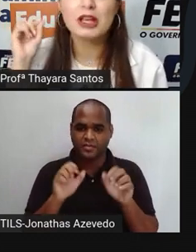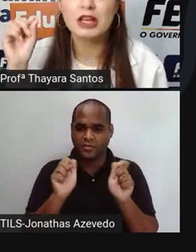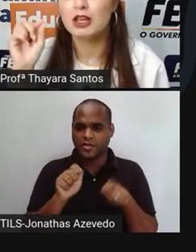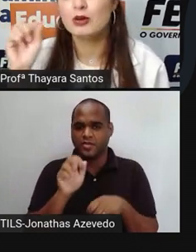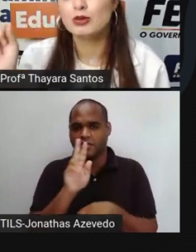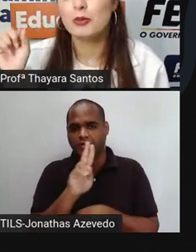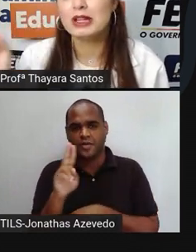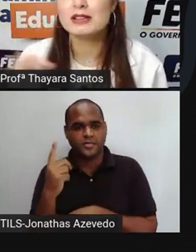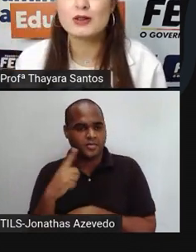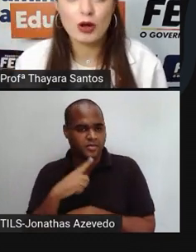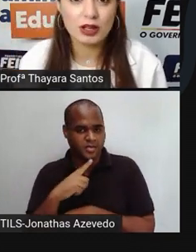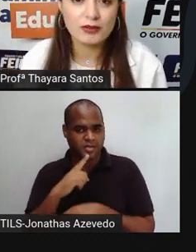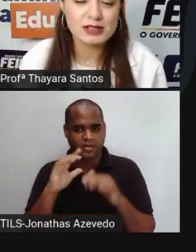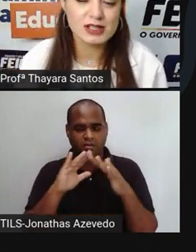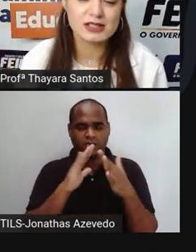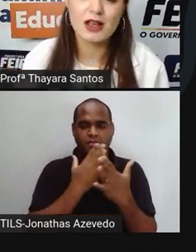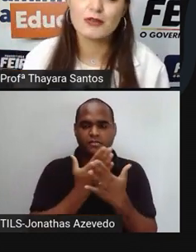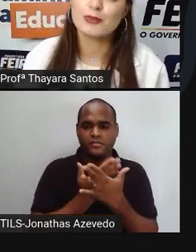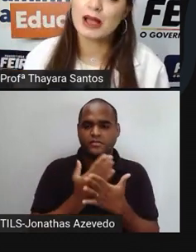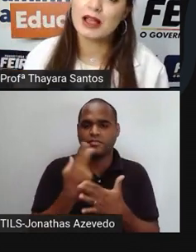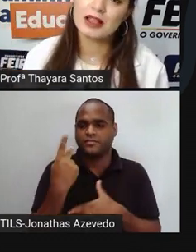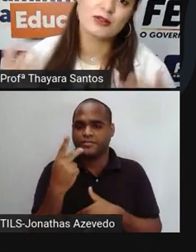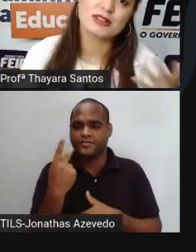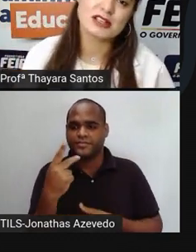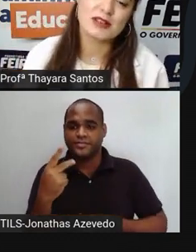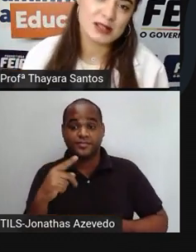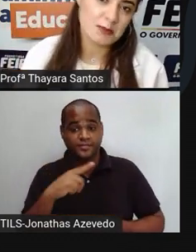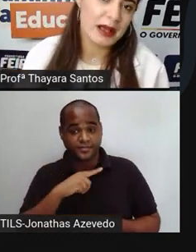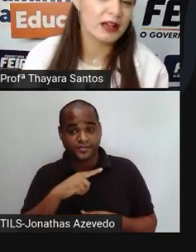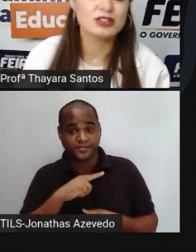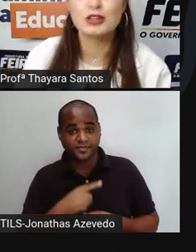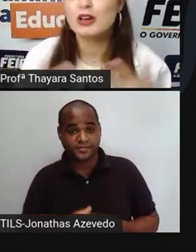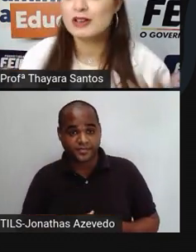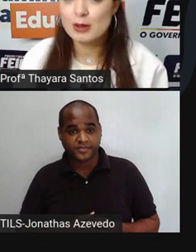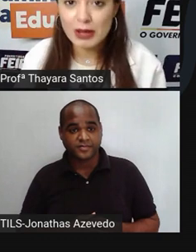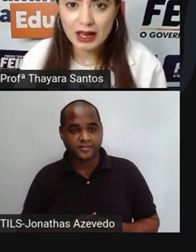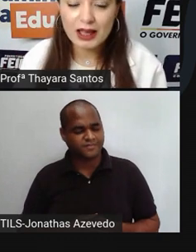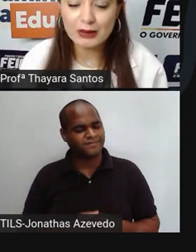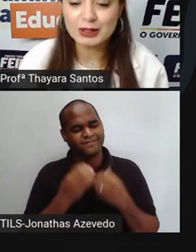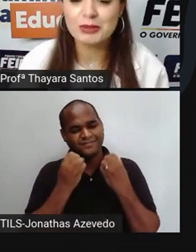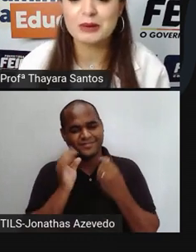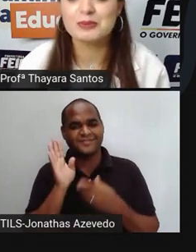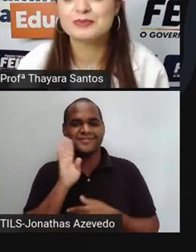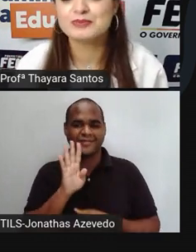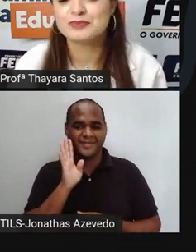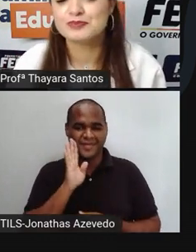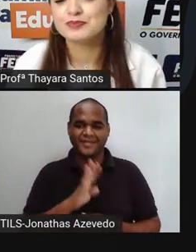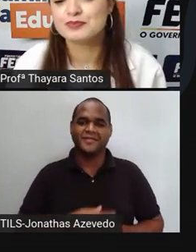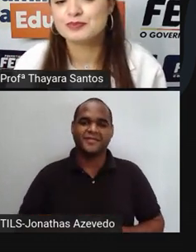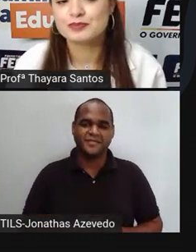nome. E o nome da escola que vocês fazem parte, vai ser bem legal também.